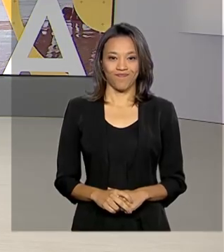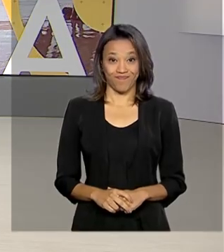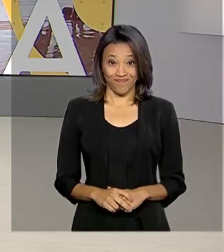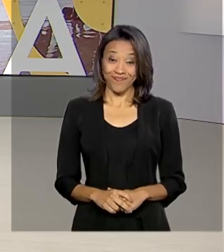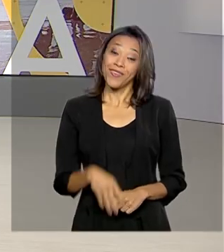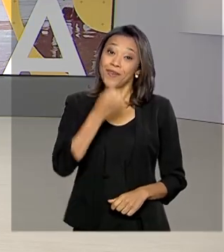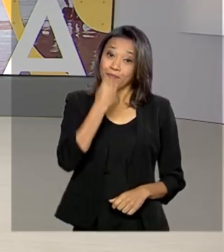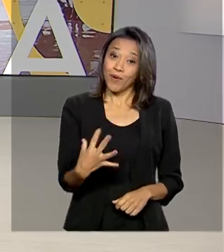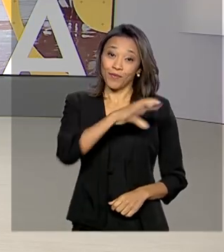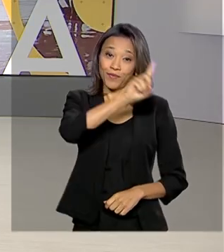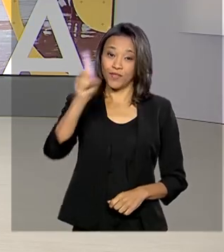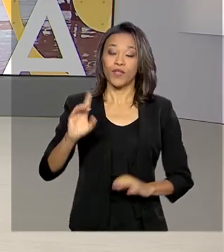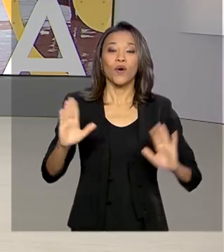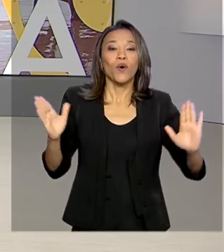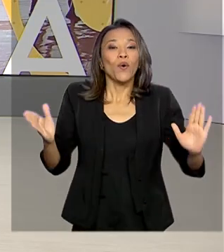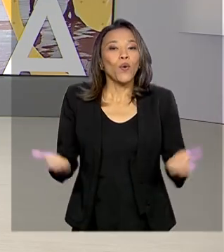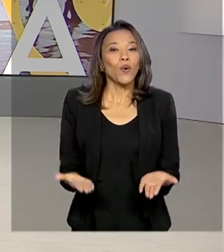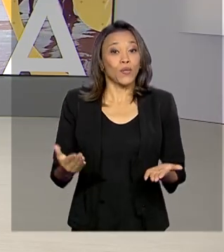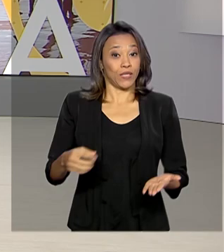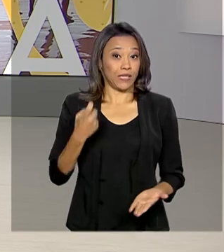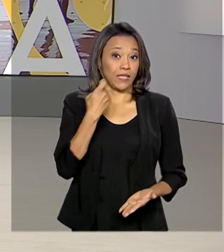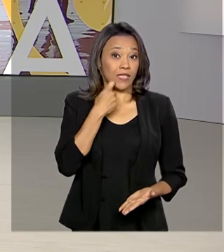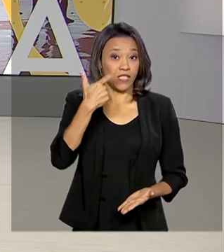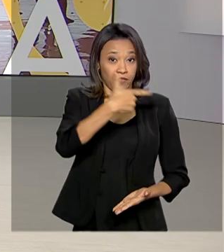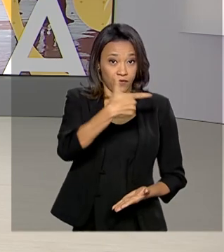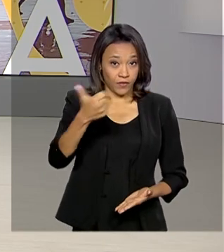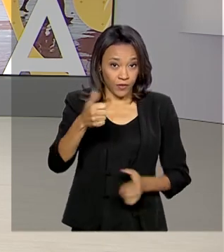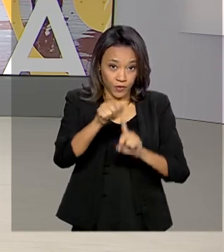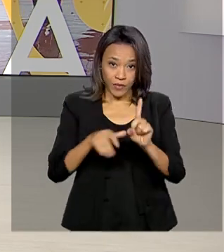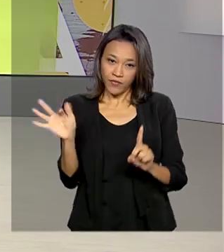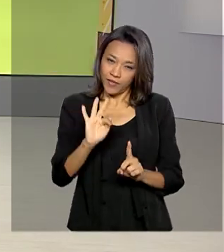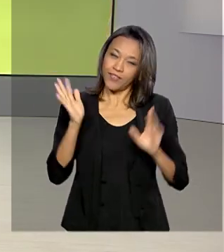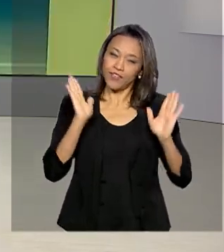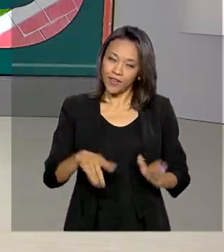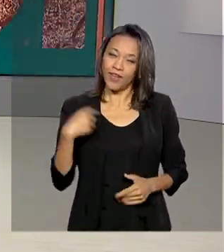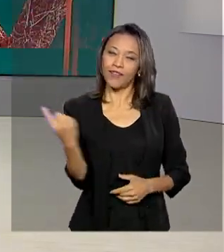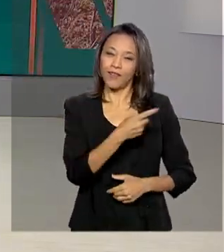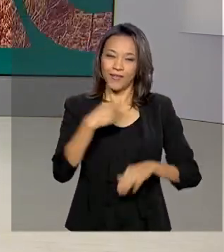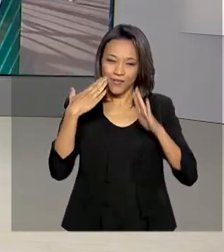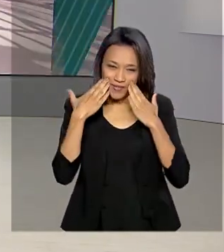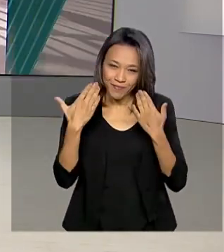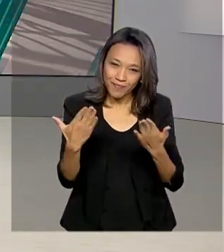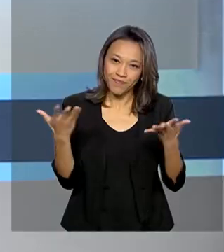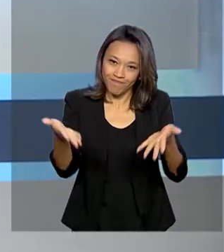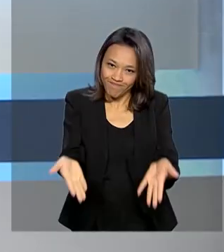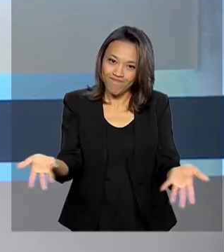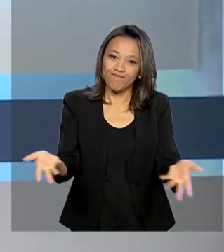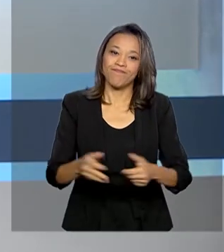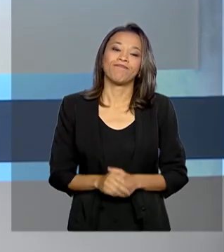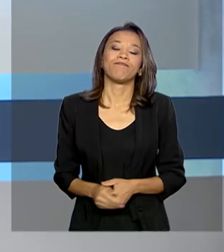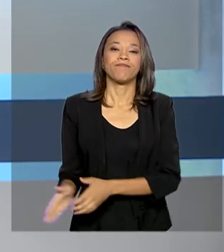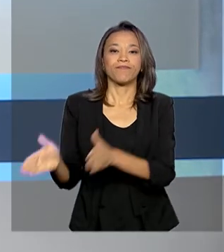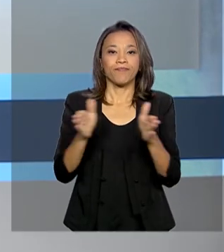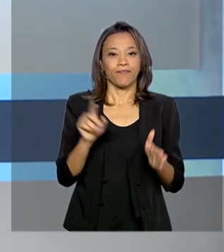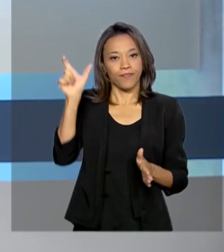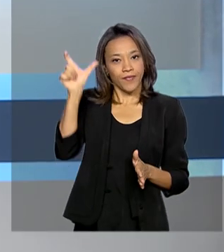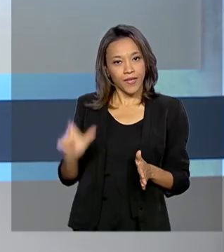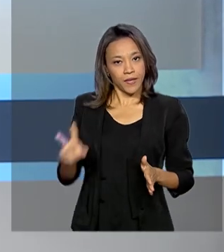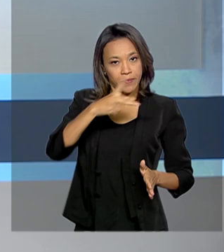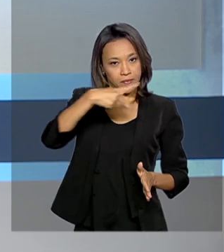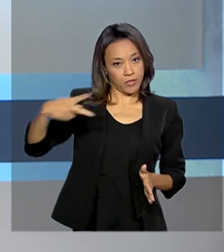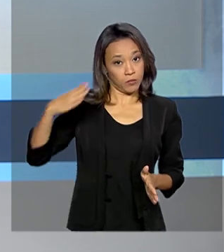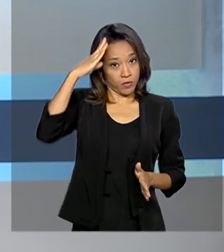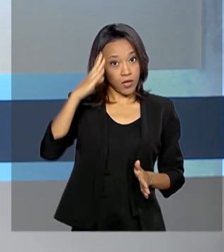Bom dia, hoje é sexta-feira, 21 de fevereiro. Já estamos no ar com o Brasil em dia. Presidente Jair